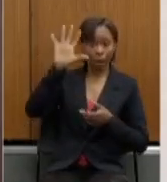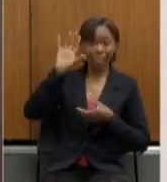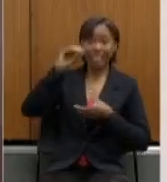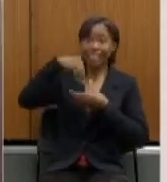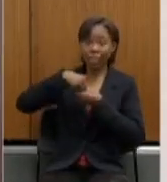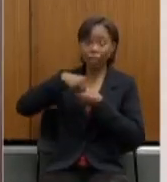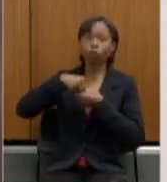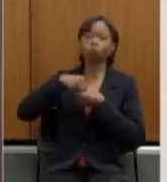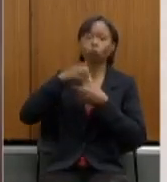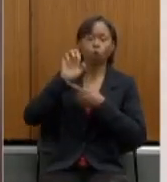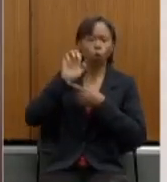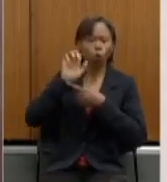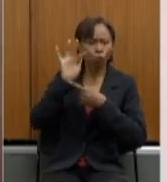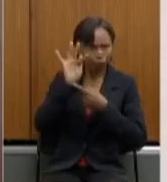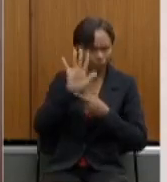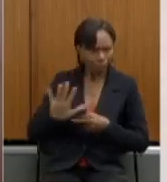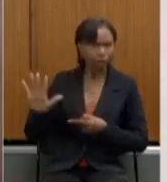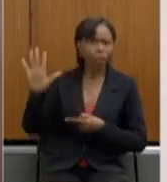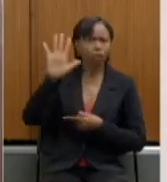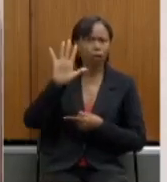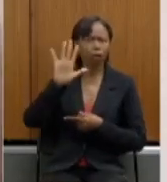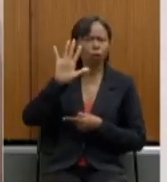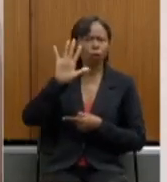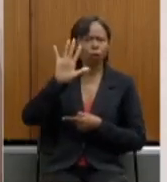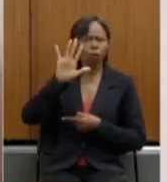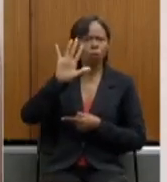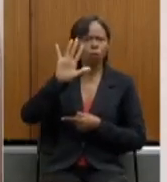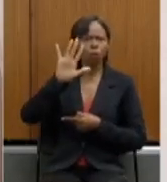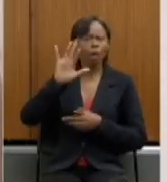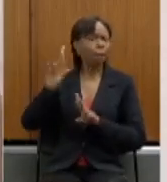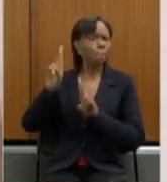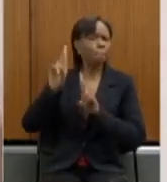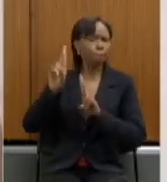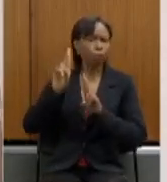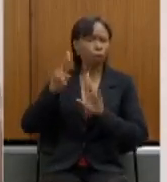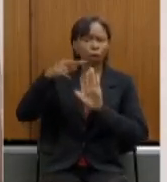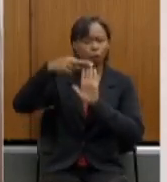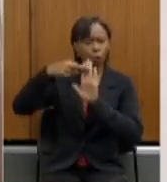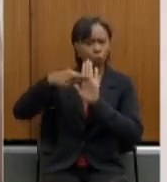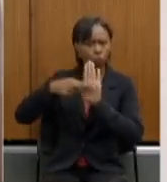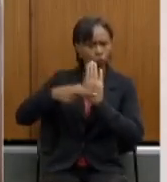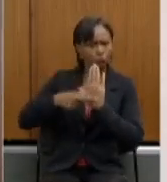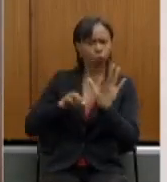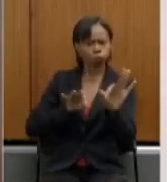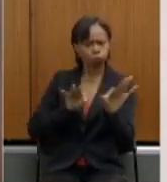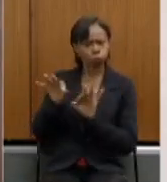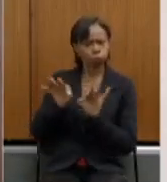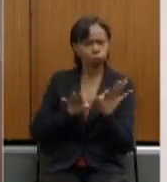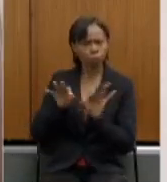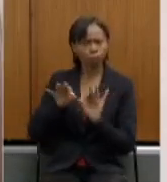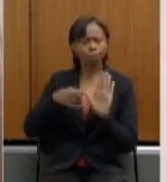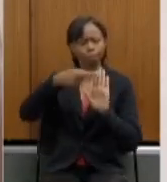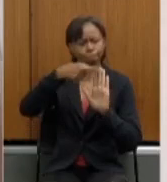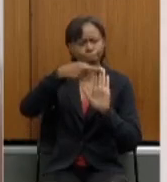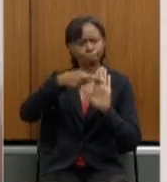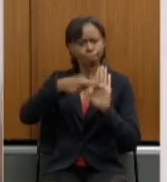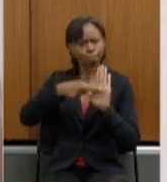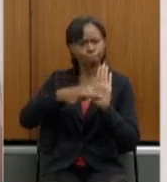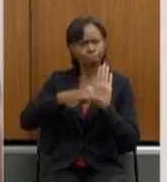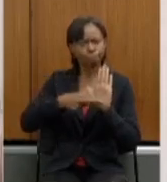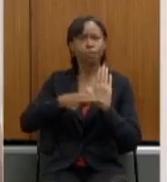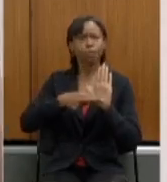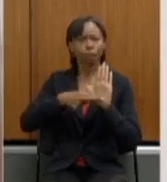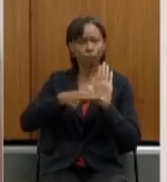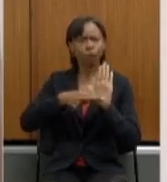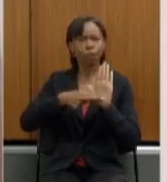ditar certas normas de conformação, né? Fazer normas por meio